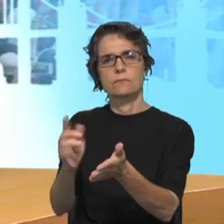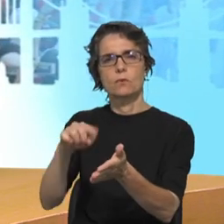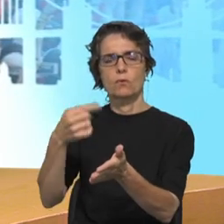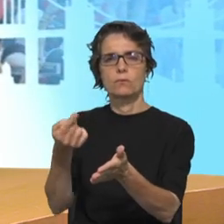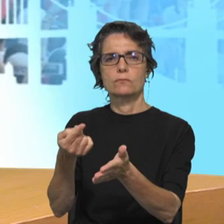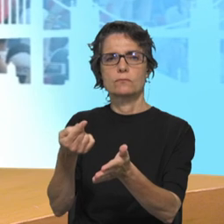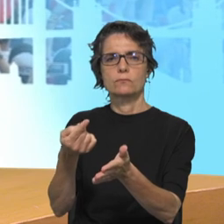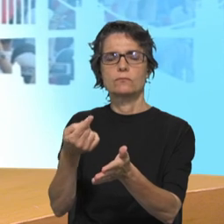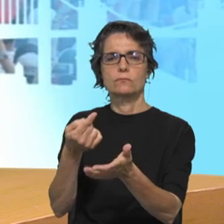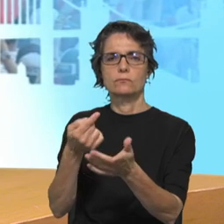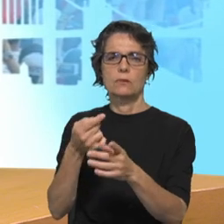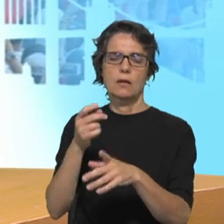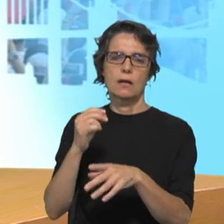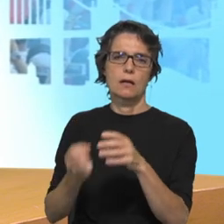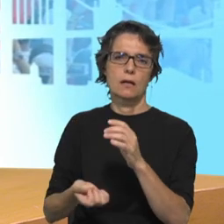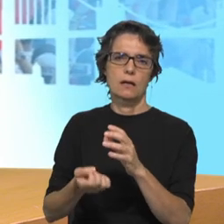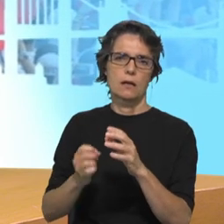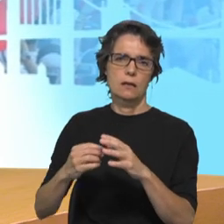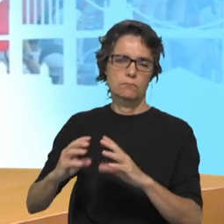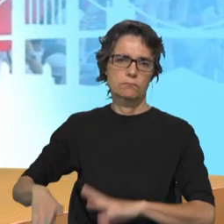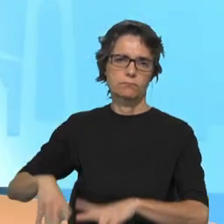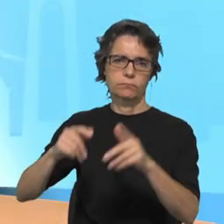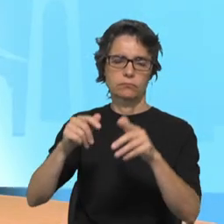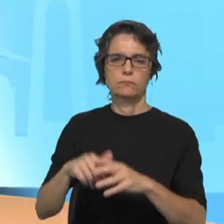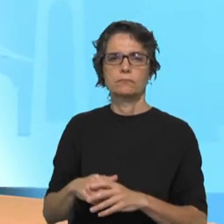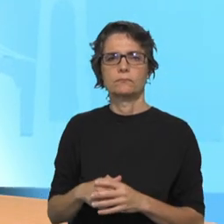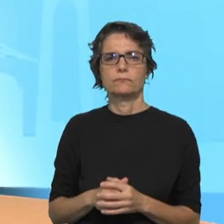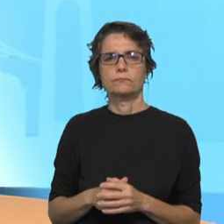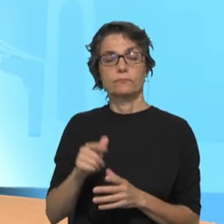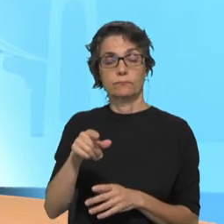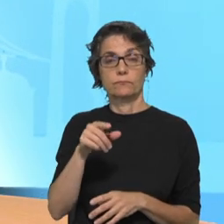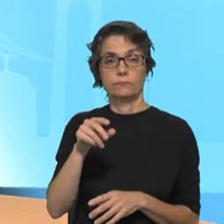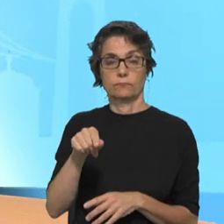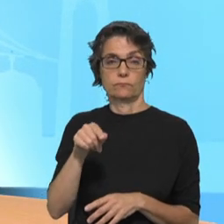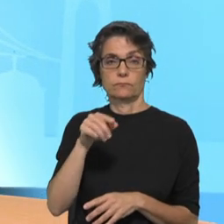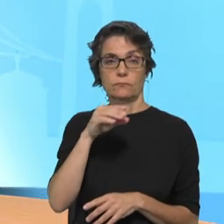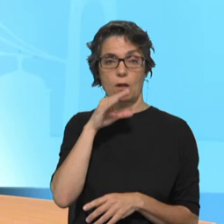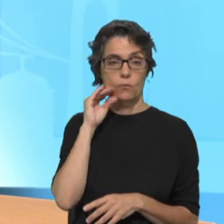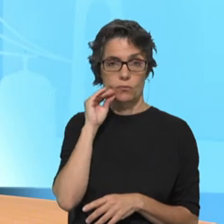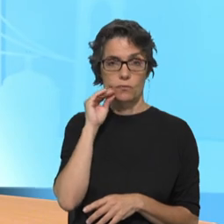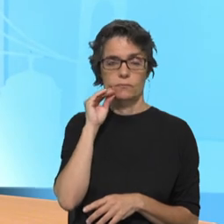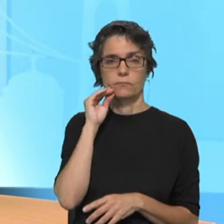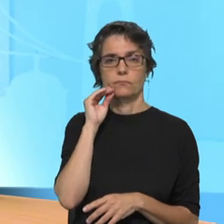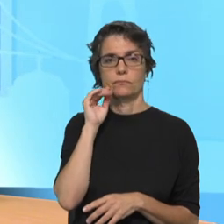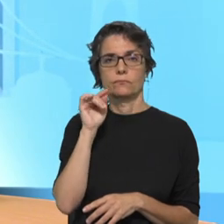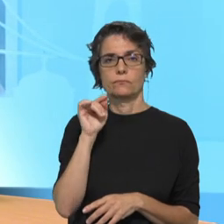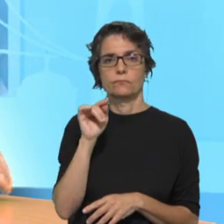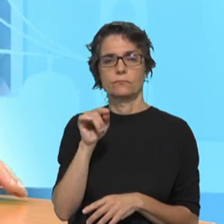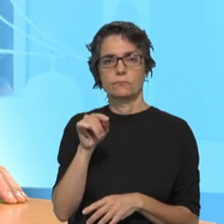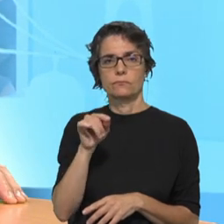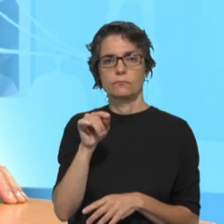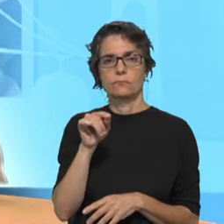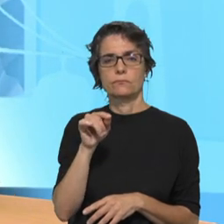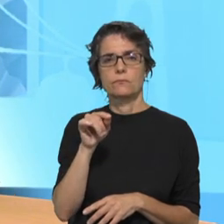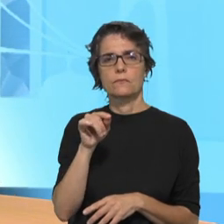no seu desenvolvimento integral. E focou esse ponto dos adultos, portanto, de quem é dirigente, de quem está a ajudar